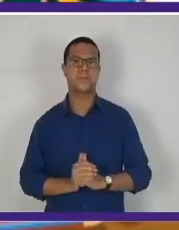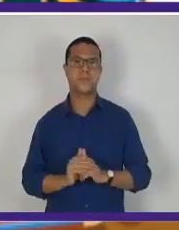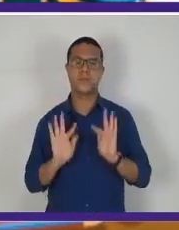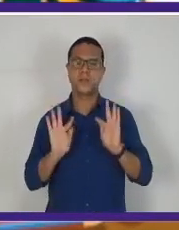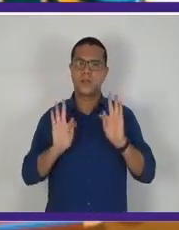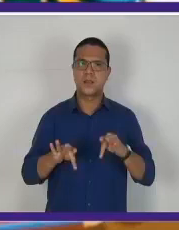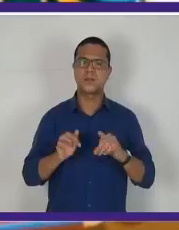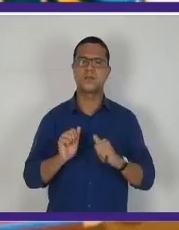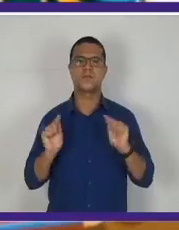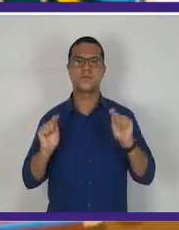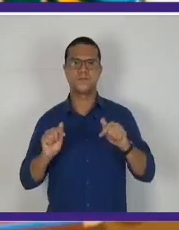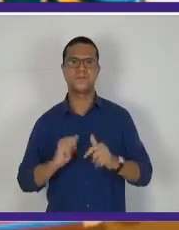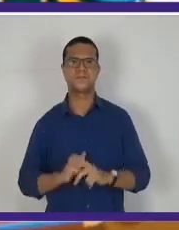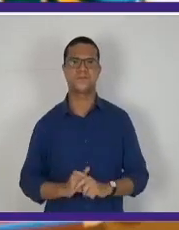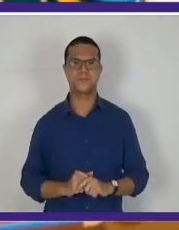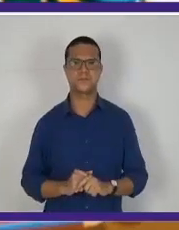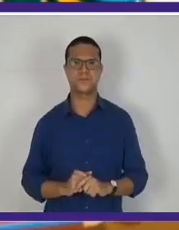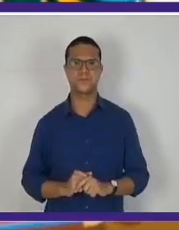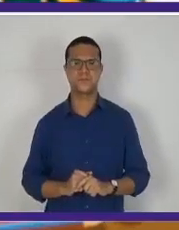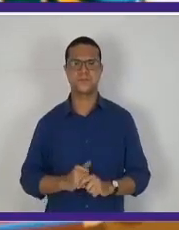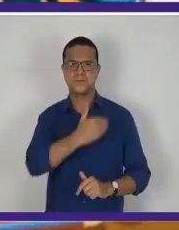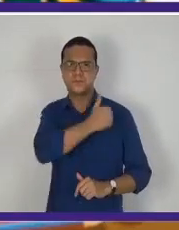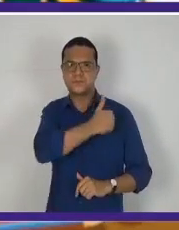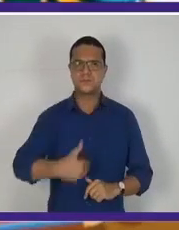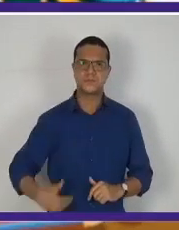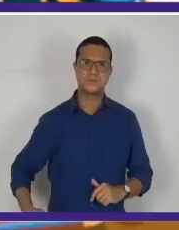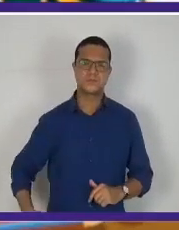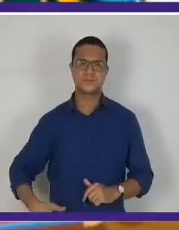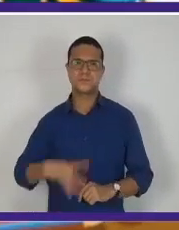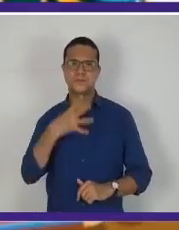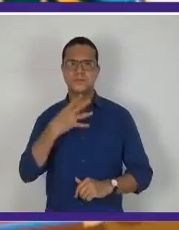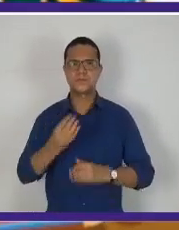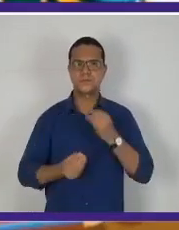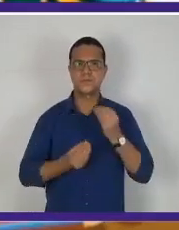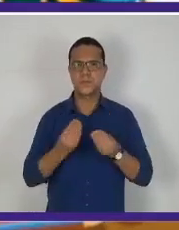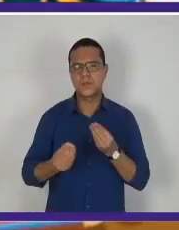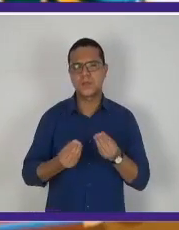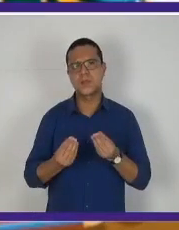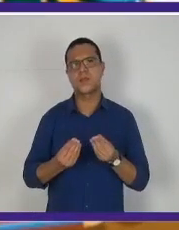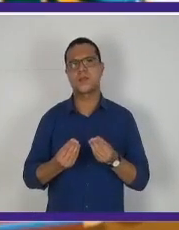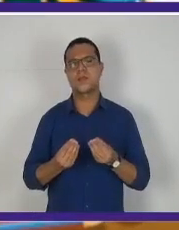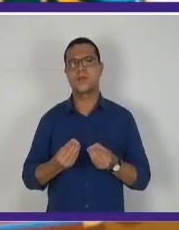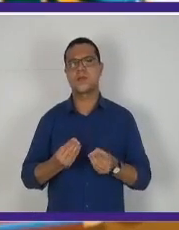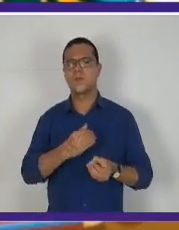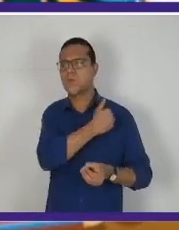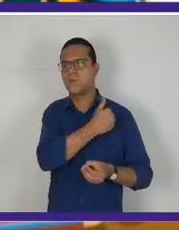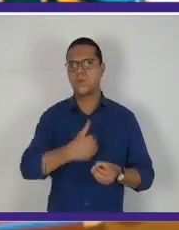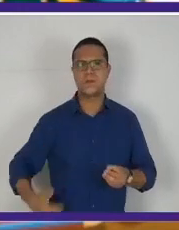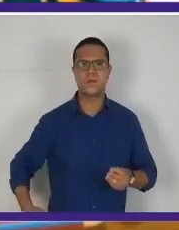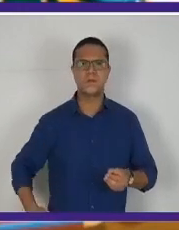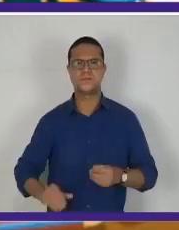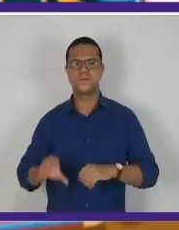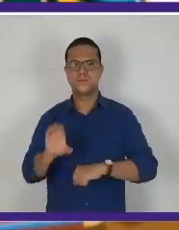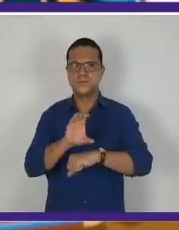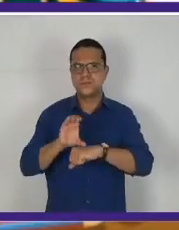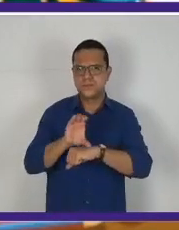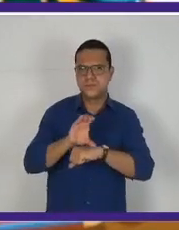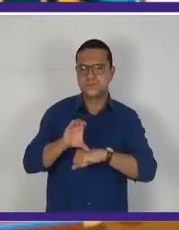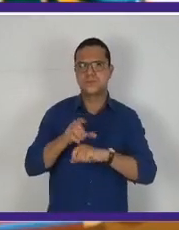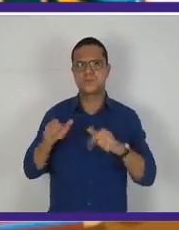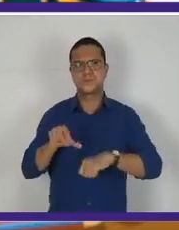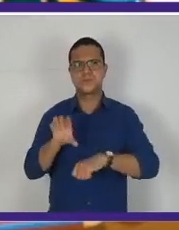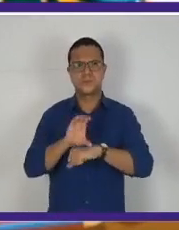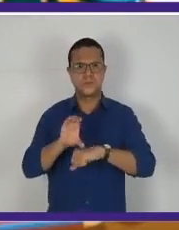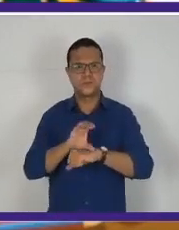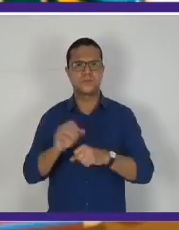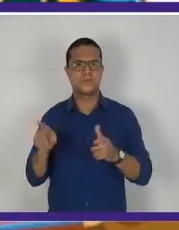Finalzinho aqui do governo conhecido como governo constitucional. Essa Constituição